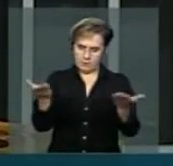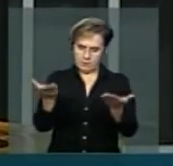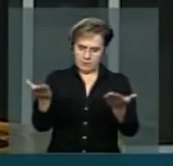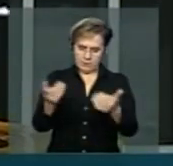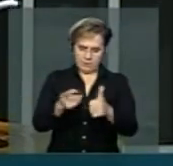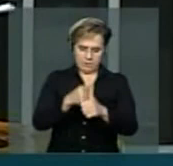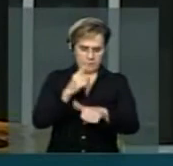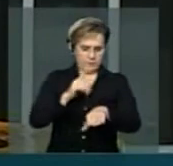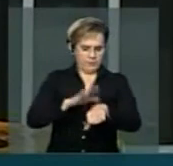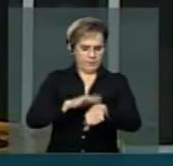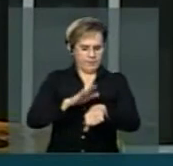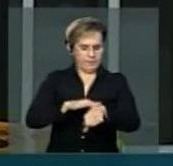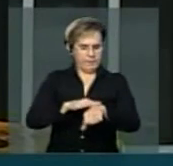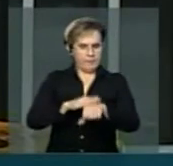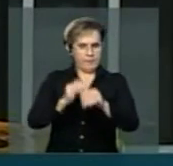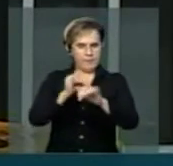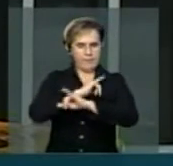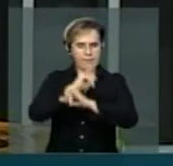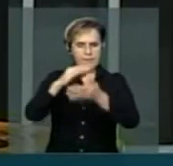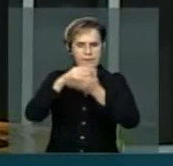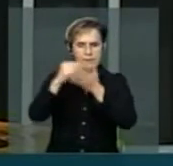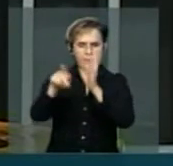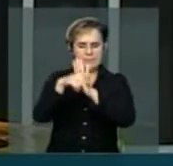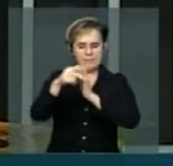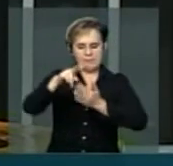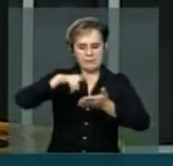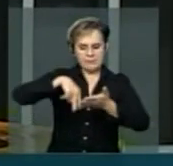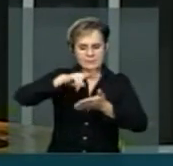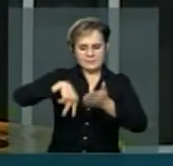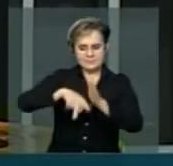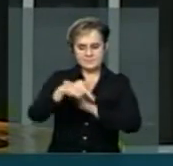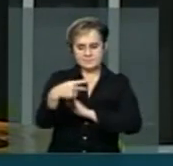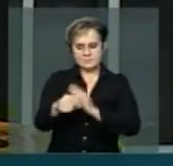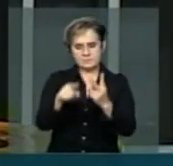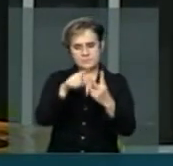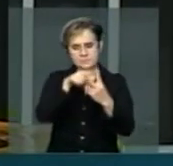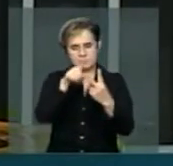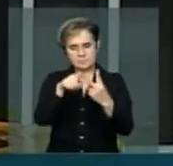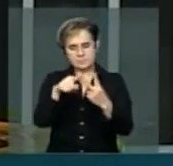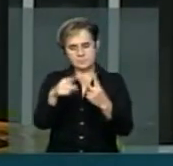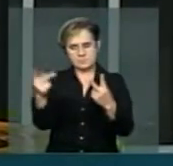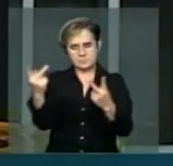primeiro momento, dando como lido essas duas ações. Muito obrigado.